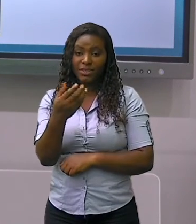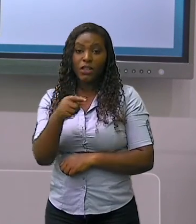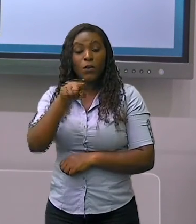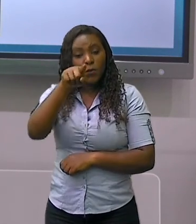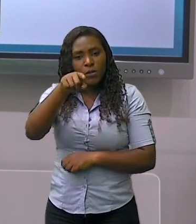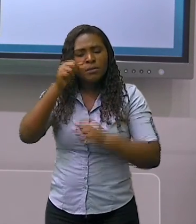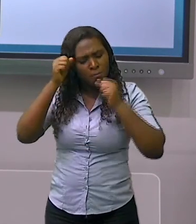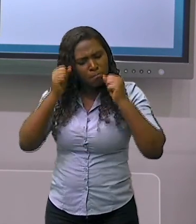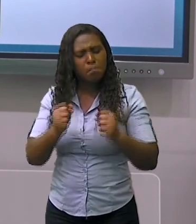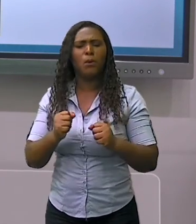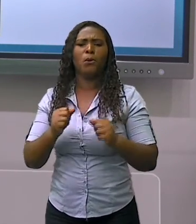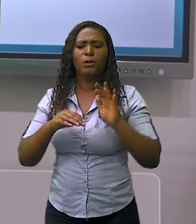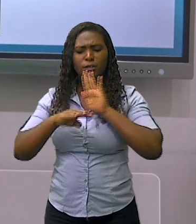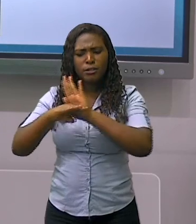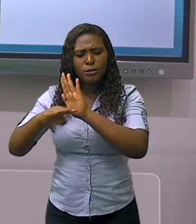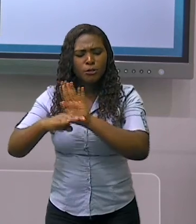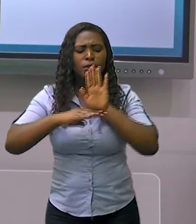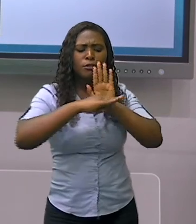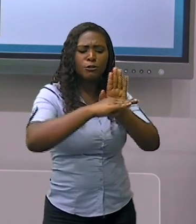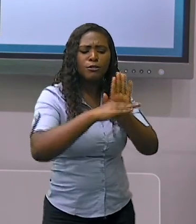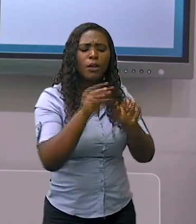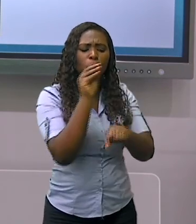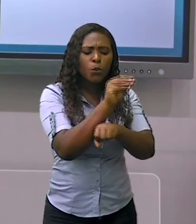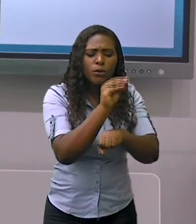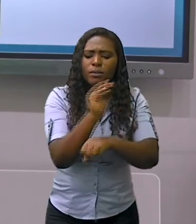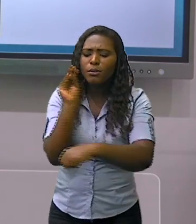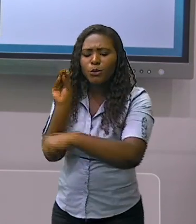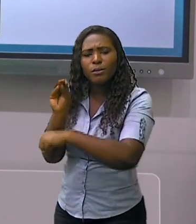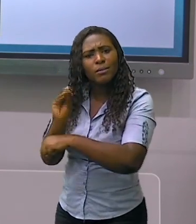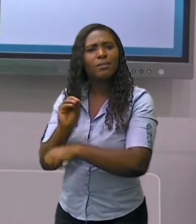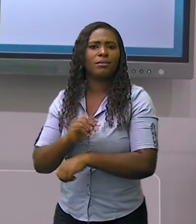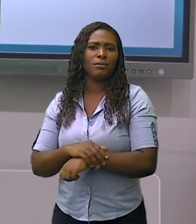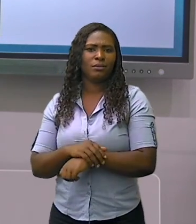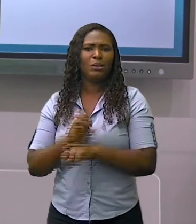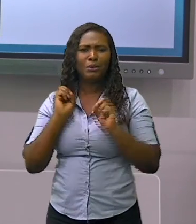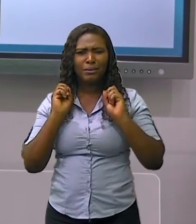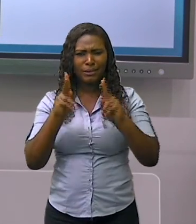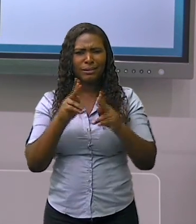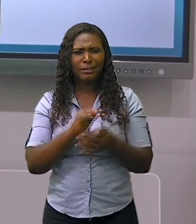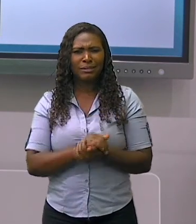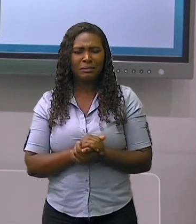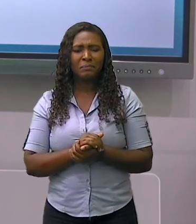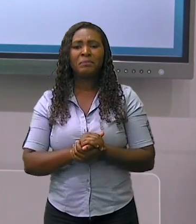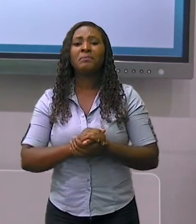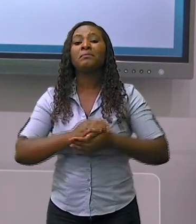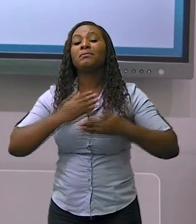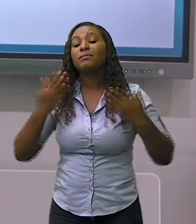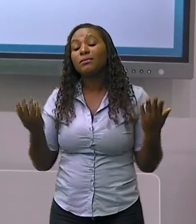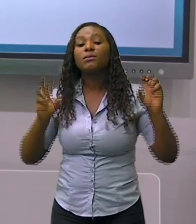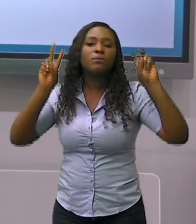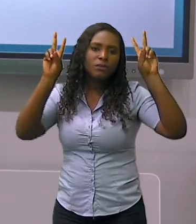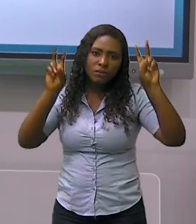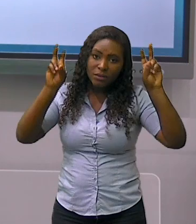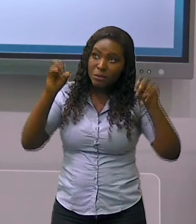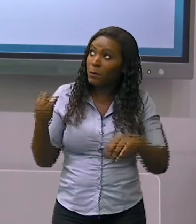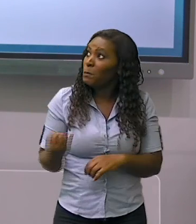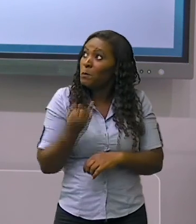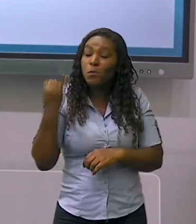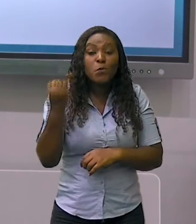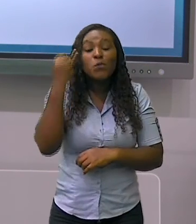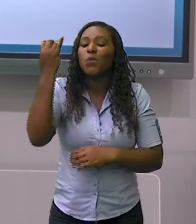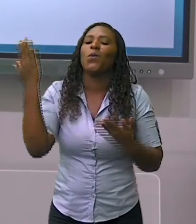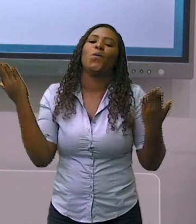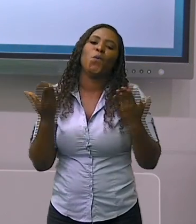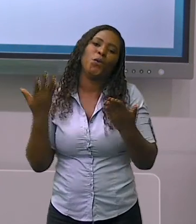de governador Valadares. Muito bem, pessoal, este foi um importante tema abordado na